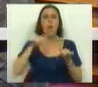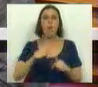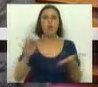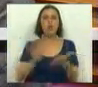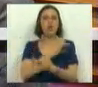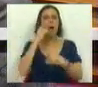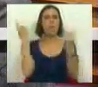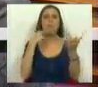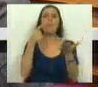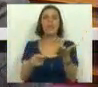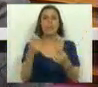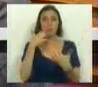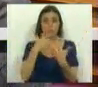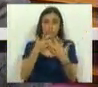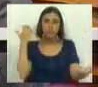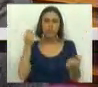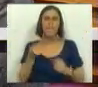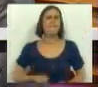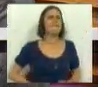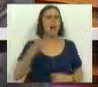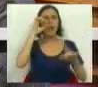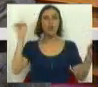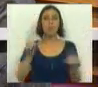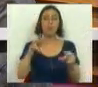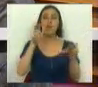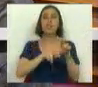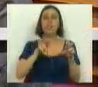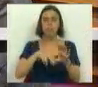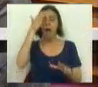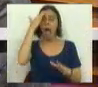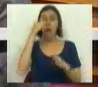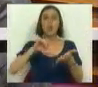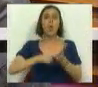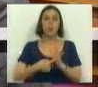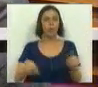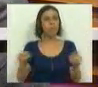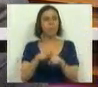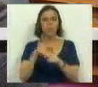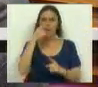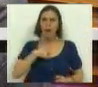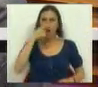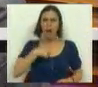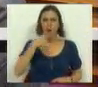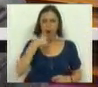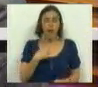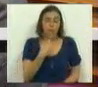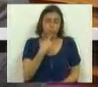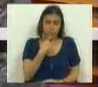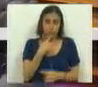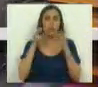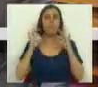hoje do público que faz referência expressa a vários professores das disciplinas que consideram o teste com grandes lacunas de validade